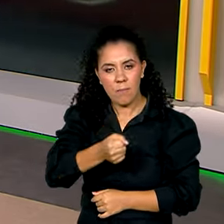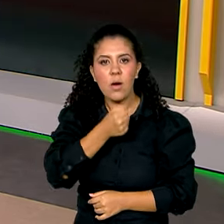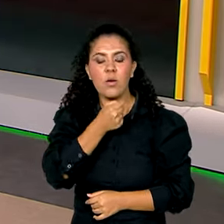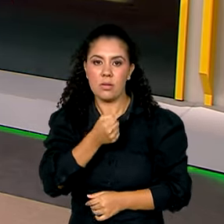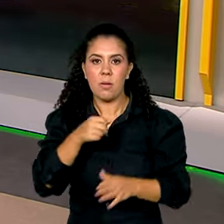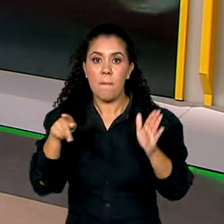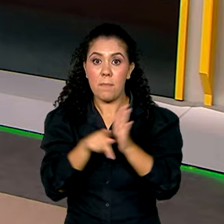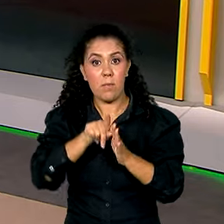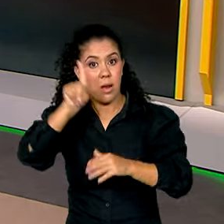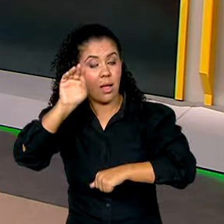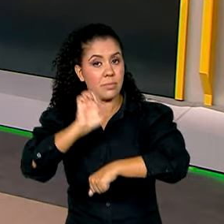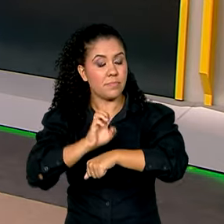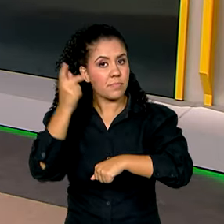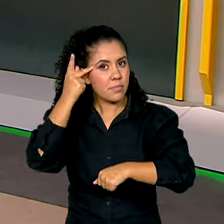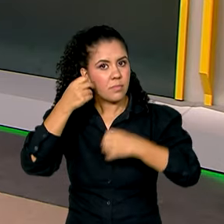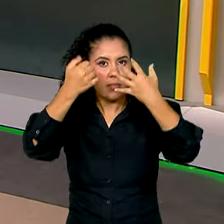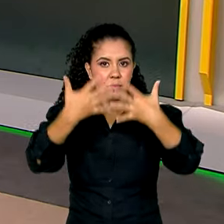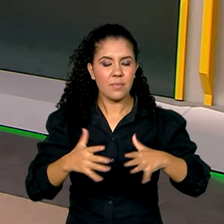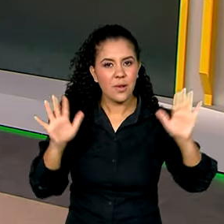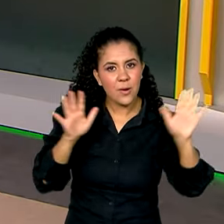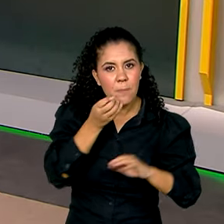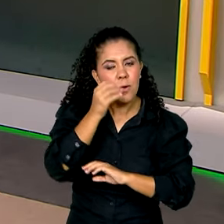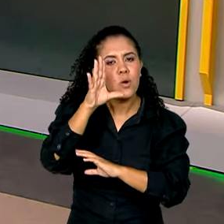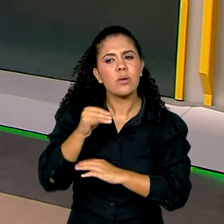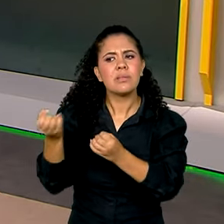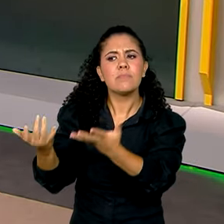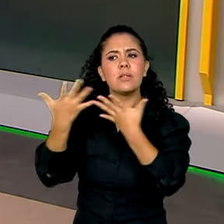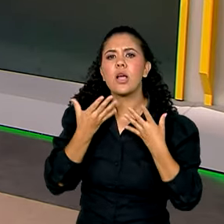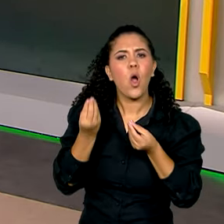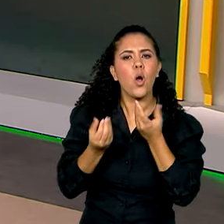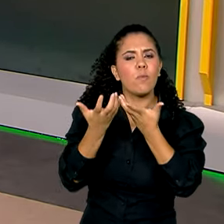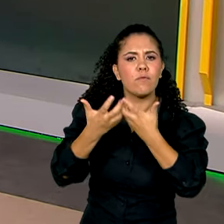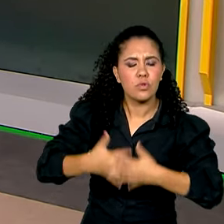capital paulista. Boa noite, Sara. Como funciona esse processo?